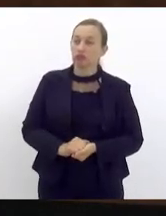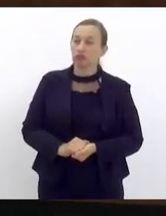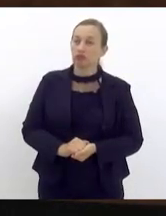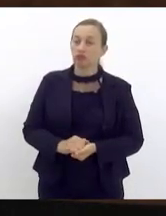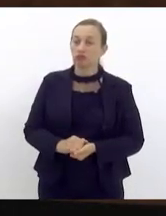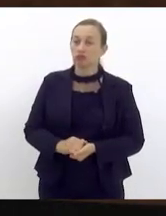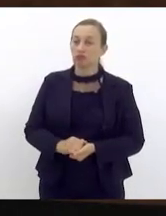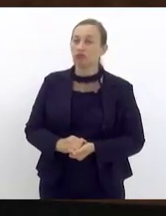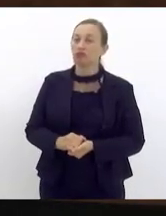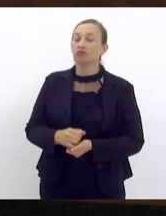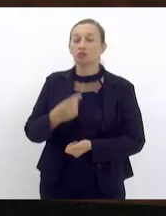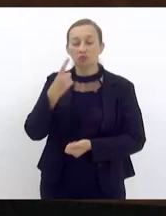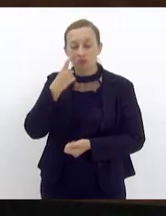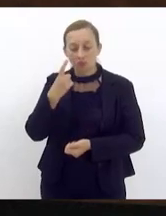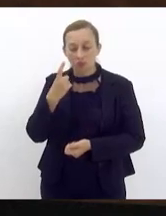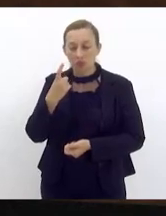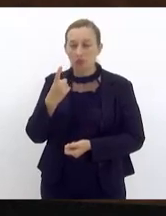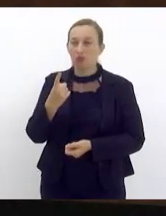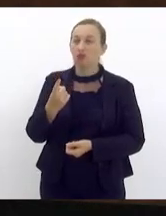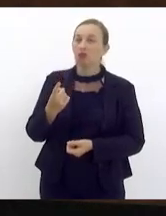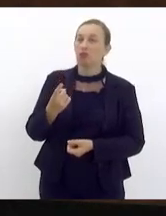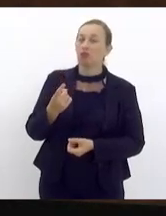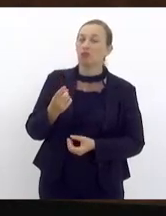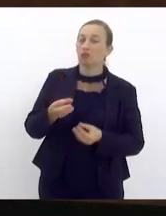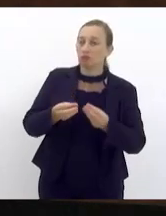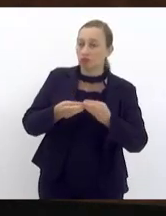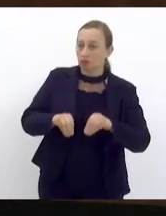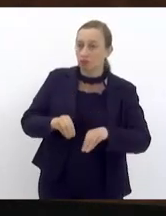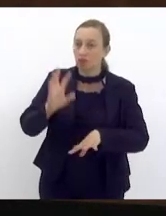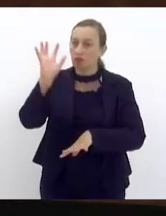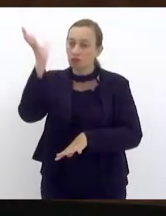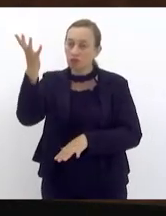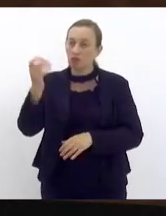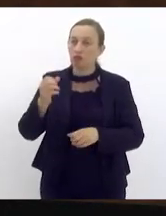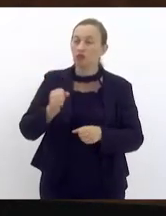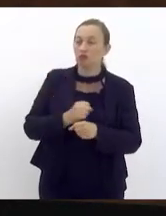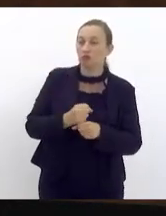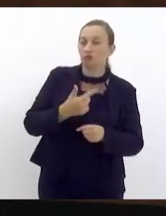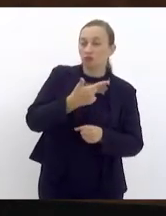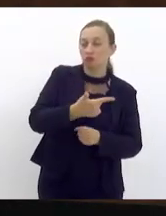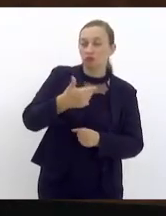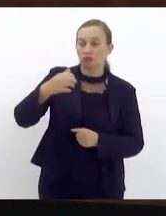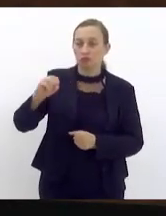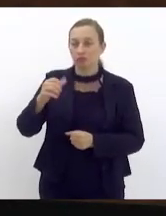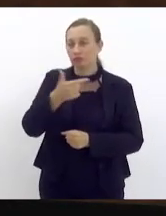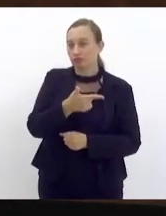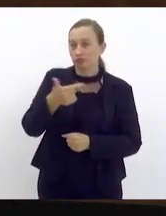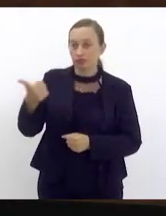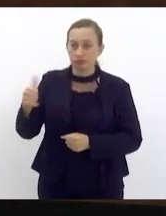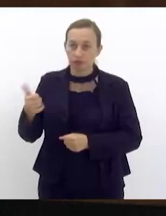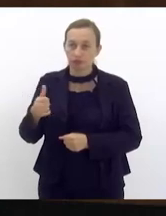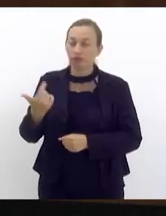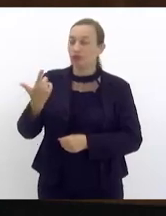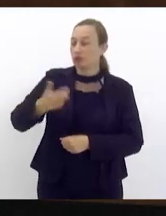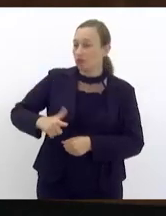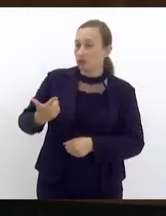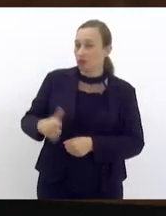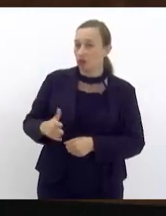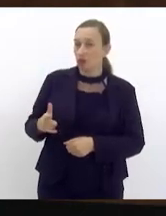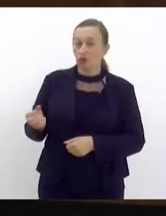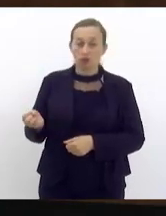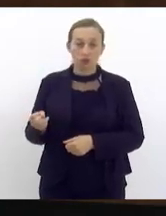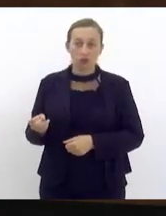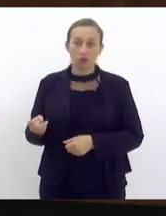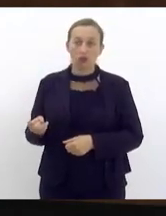desastres climáticos o ocorrido em 2010 e 2011 se repetiu recentemente